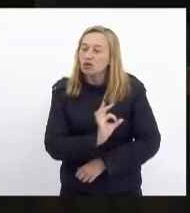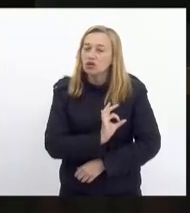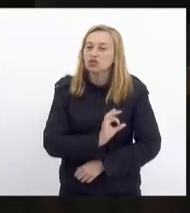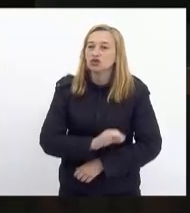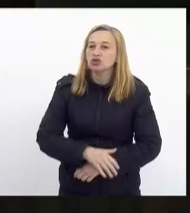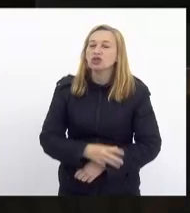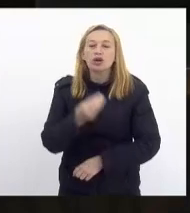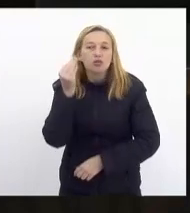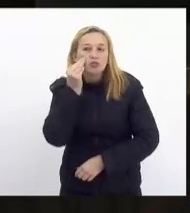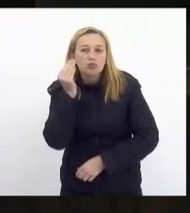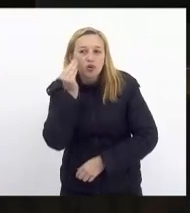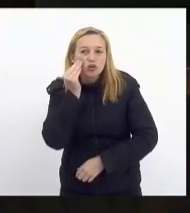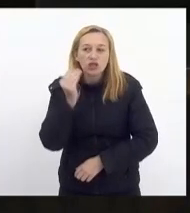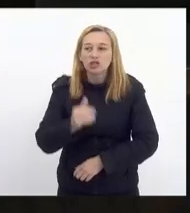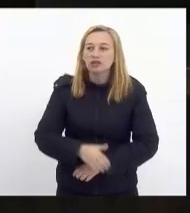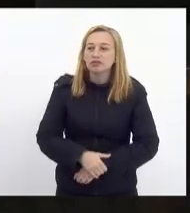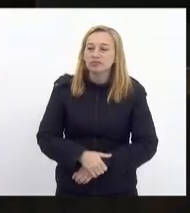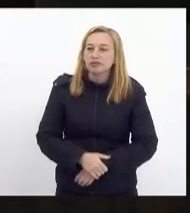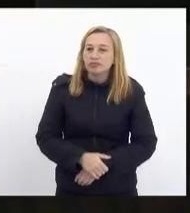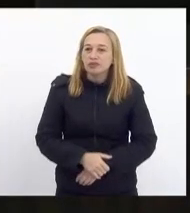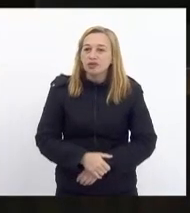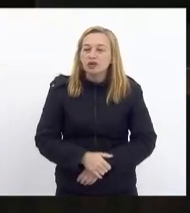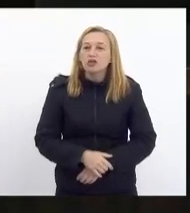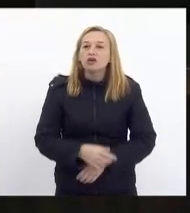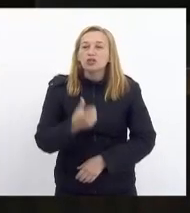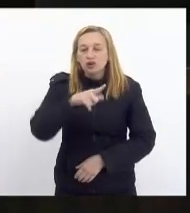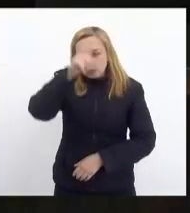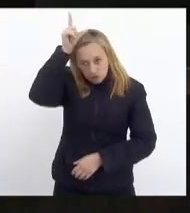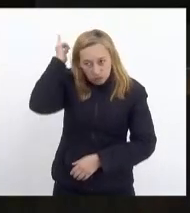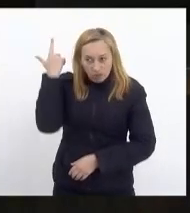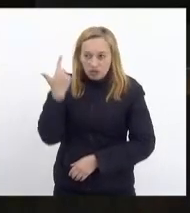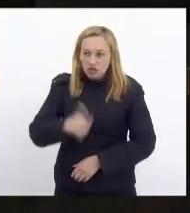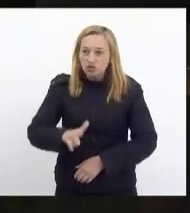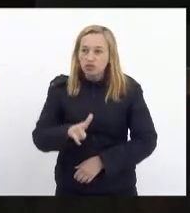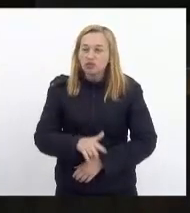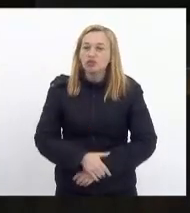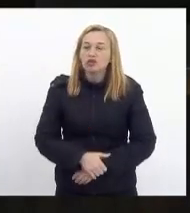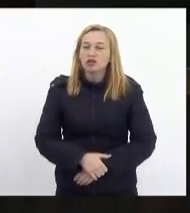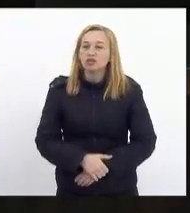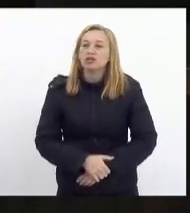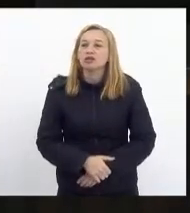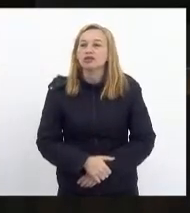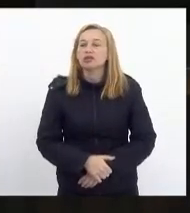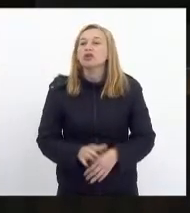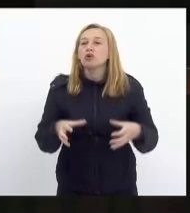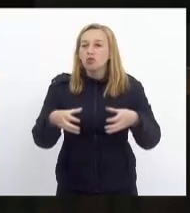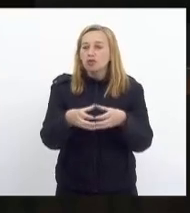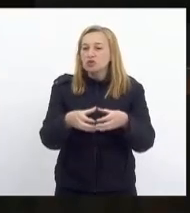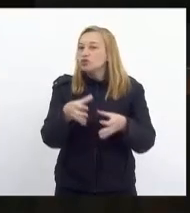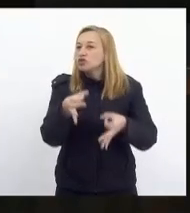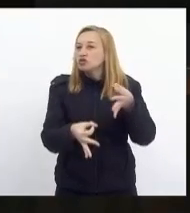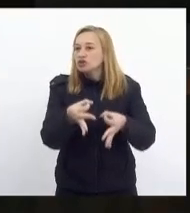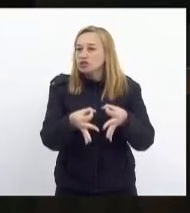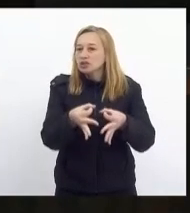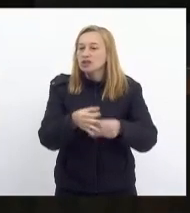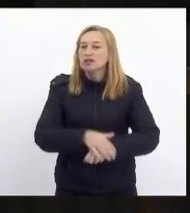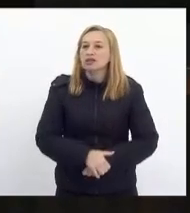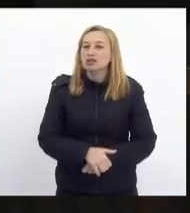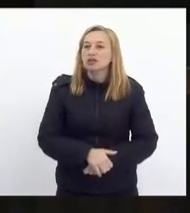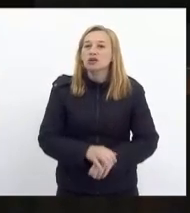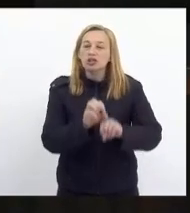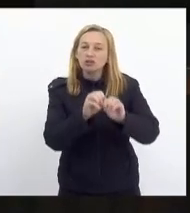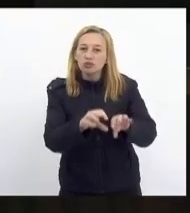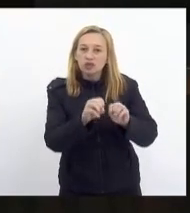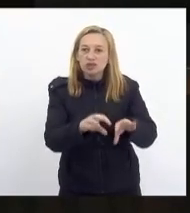Mônica, Francisco e Luiz Paulo, novamente. Pendentes do parecer das Comissões de Constituição e Justiça, de